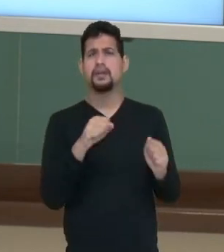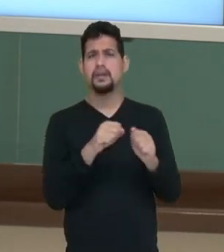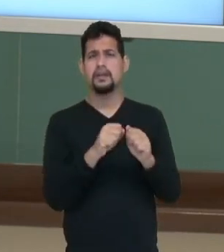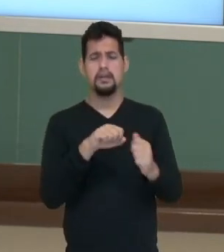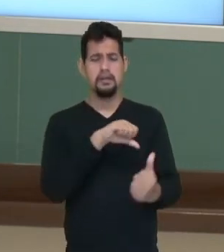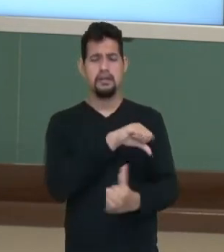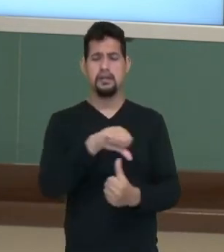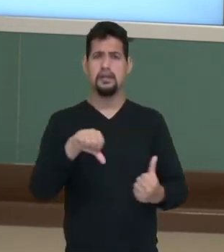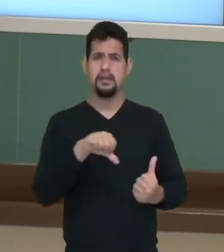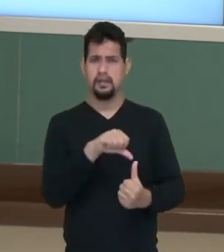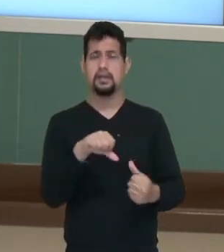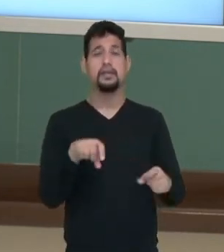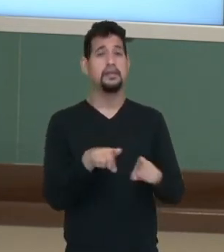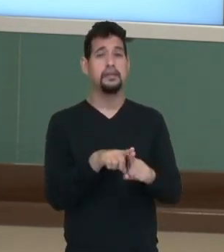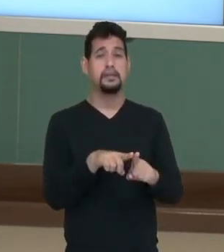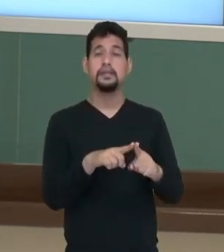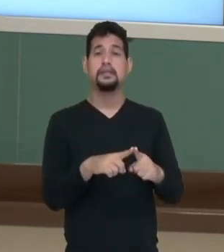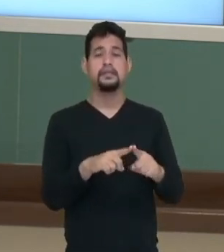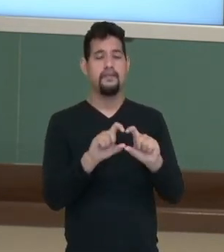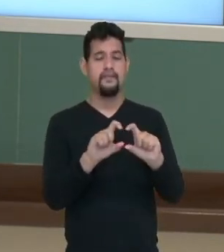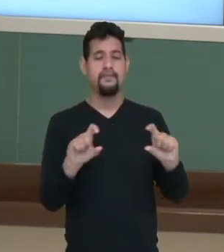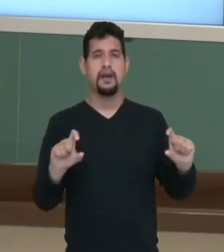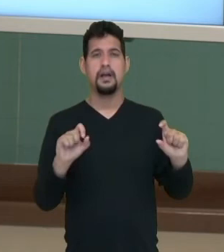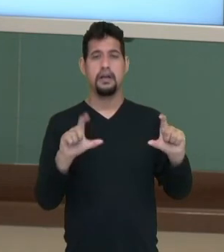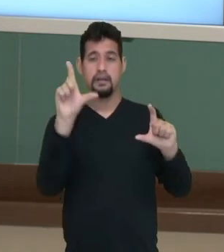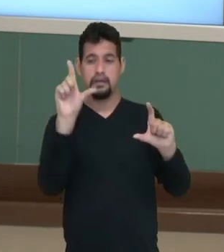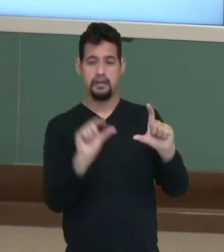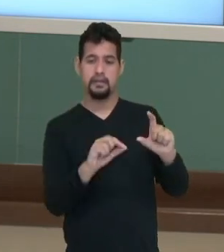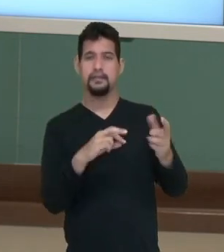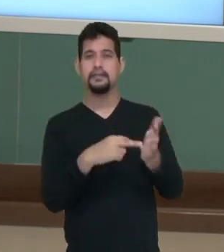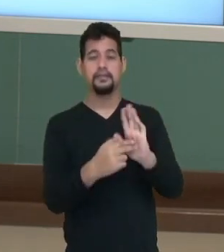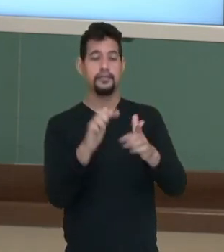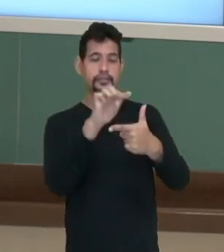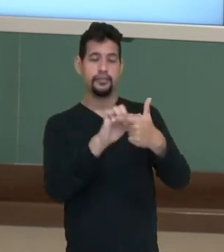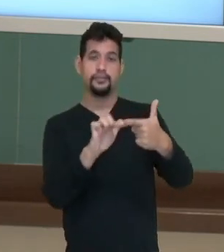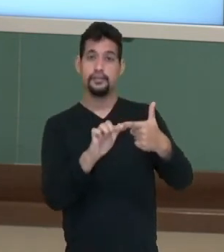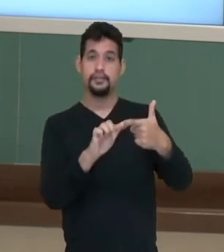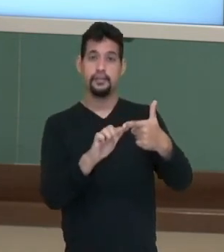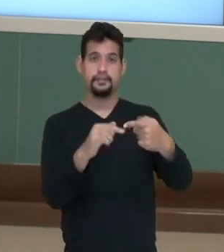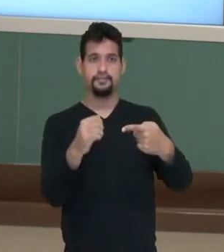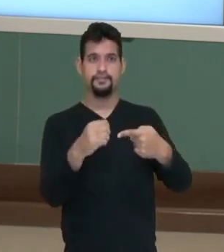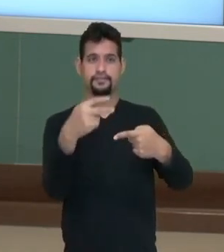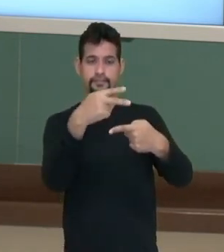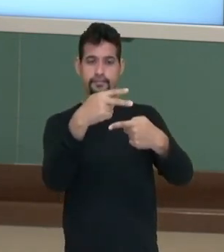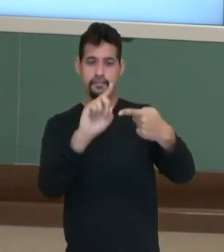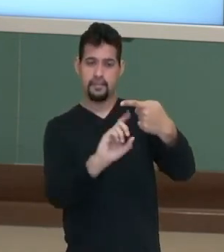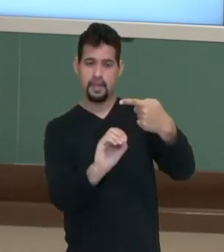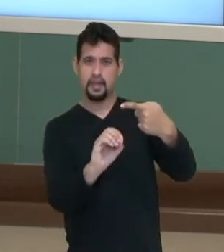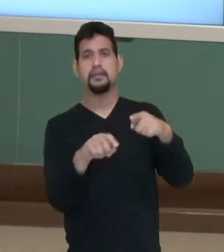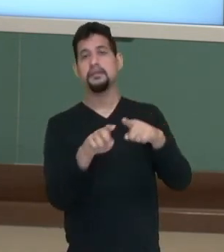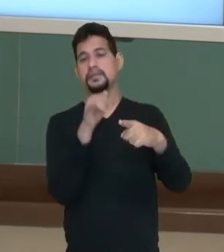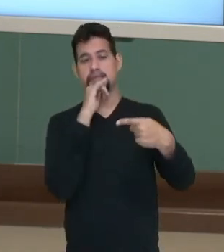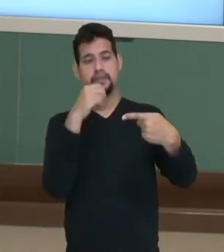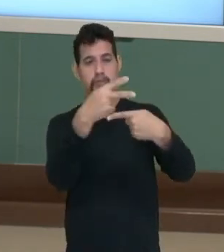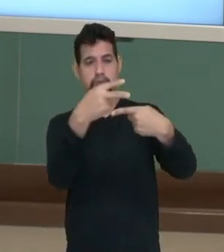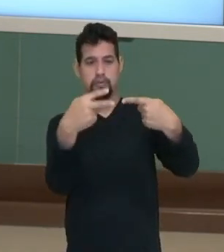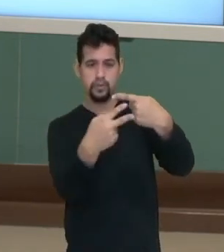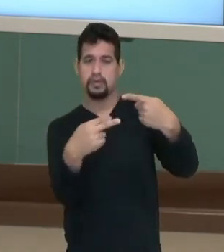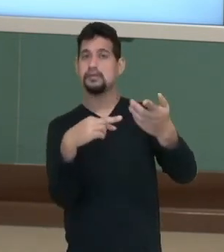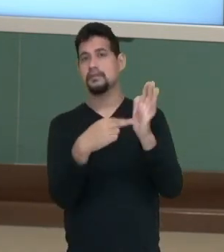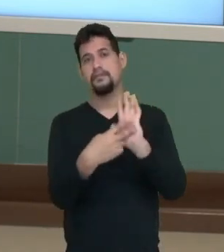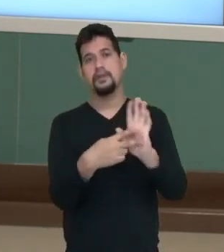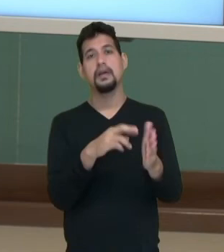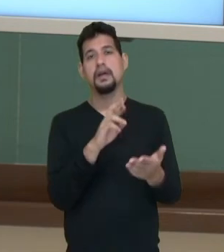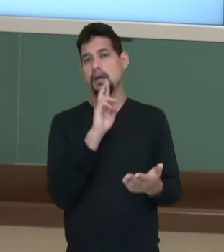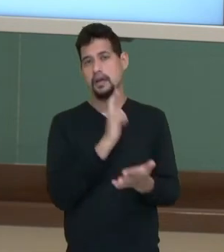transformar essa fração aqui numa fração irredutível, ou seja, dividir em cima por 2 e embaixo por 2, eu vou encontrar o mesmo